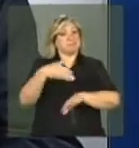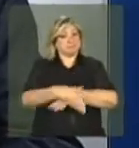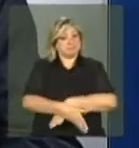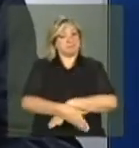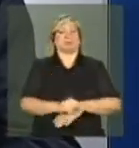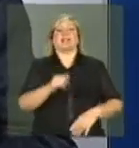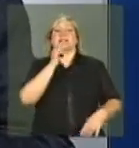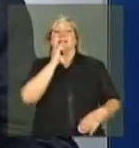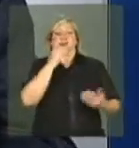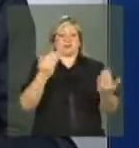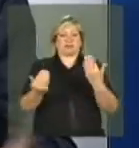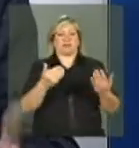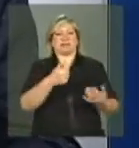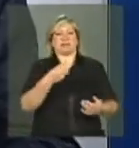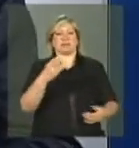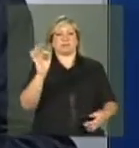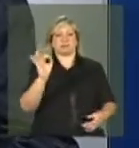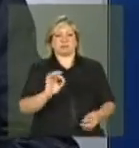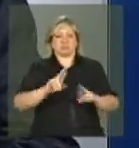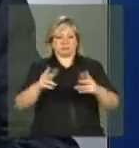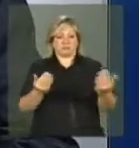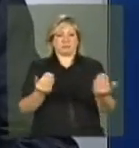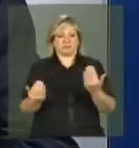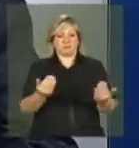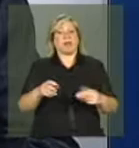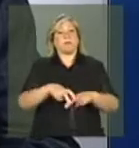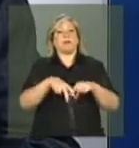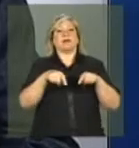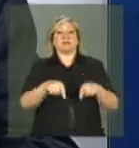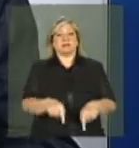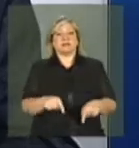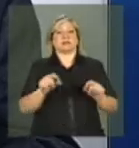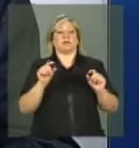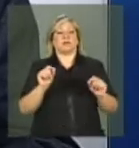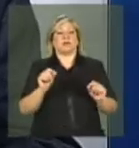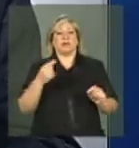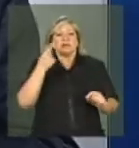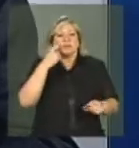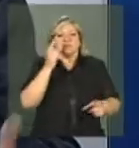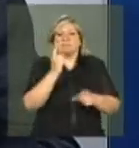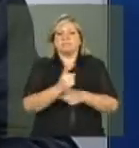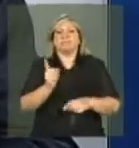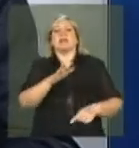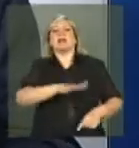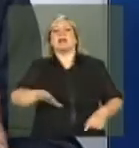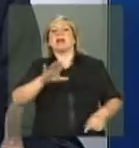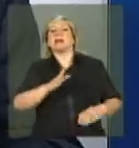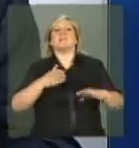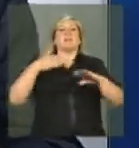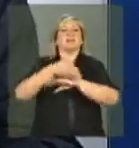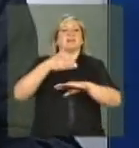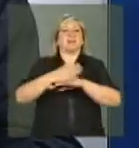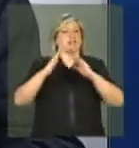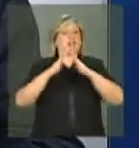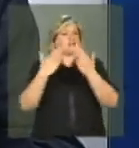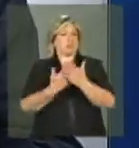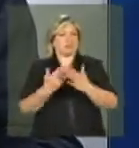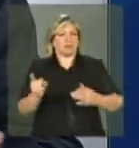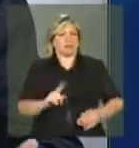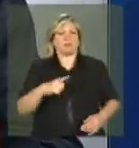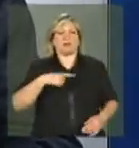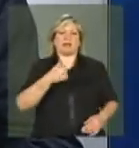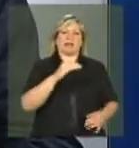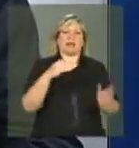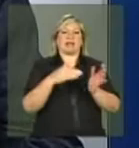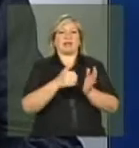mais ou menos, parte disso é aquilo que nós chamamos de não localizados na educação, por volta de 10% a 12% a